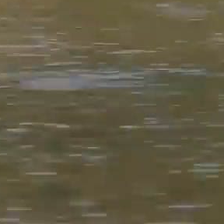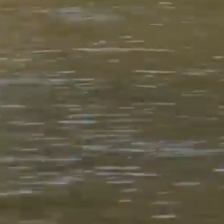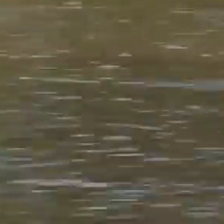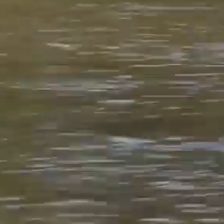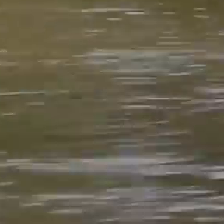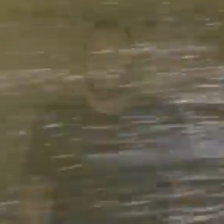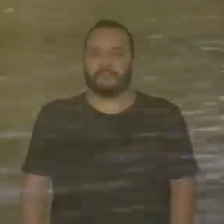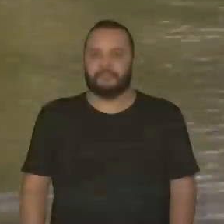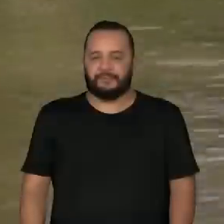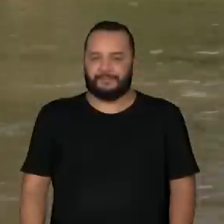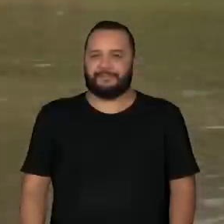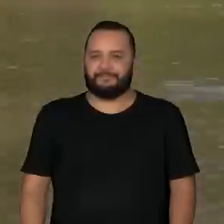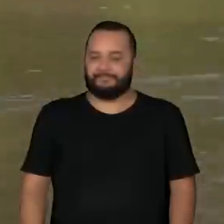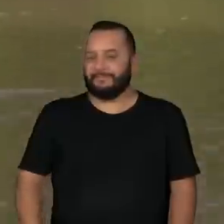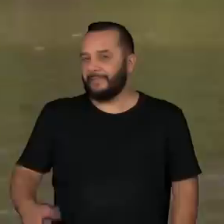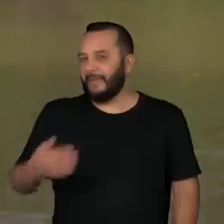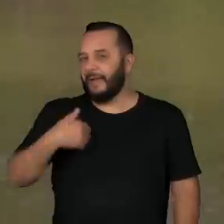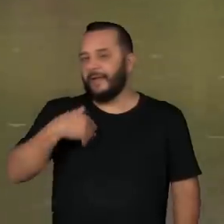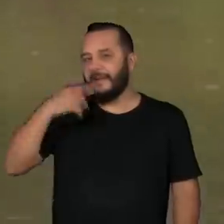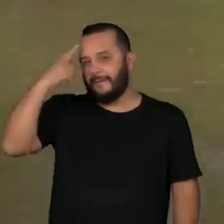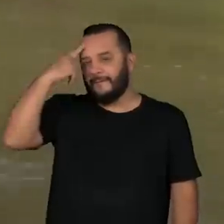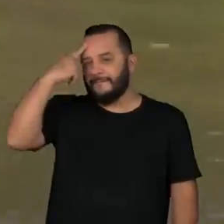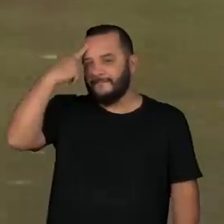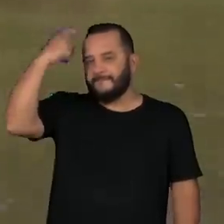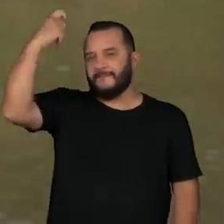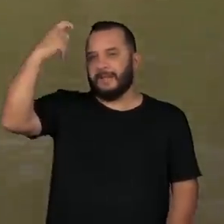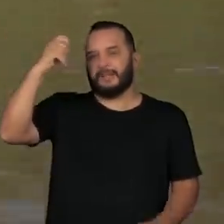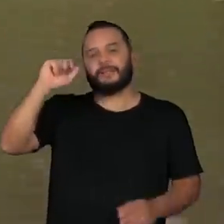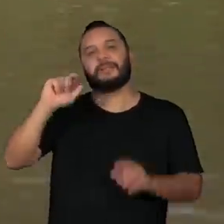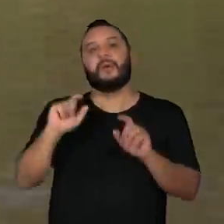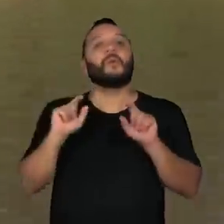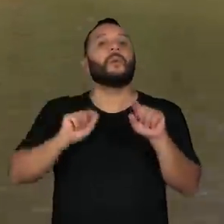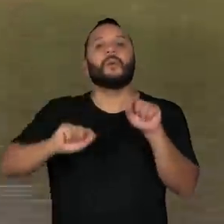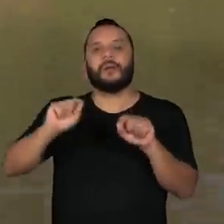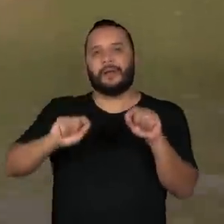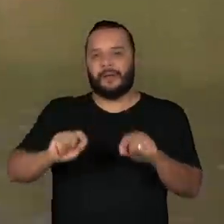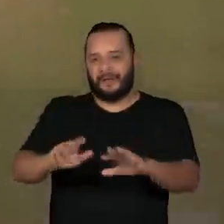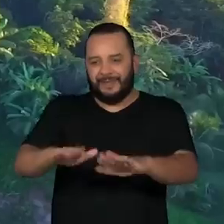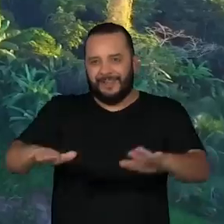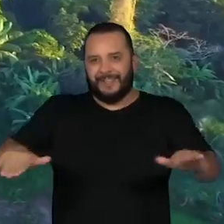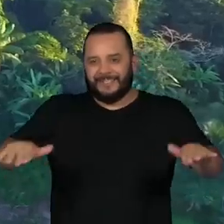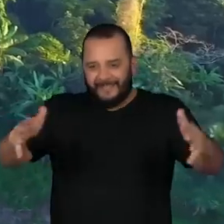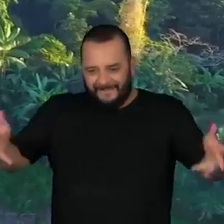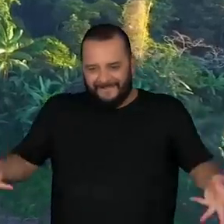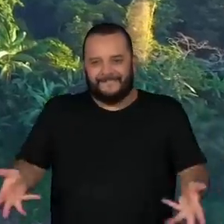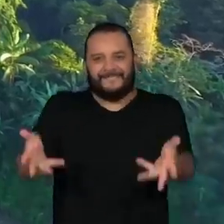A intenção de fazer melhor o destino de cada criança, move o barco.